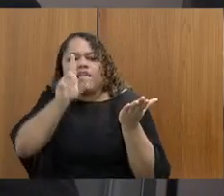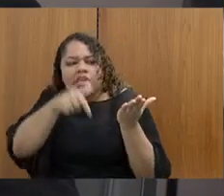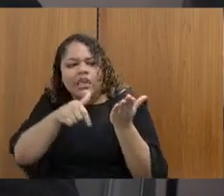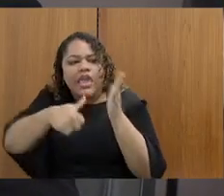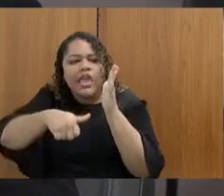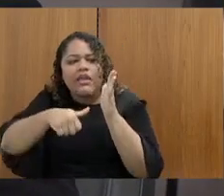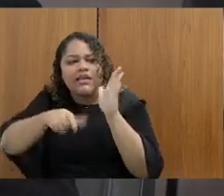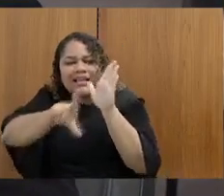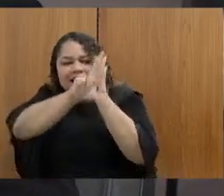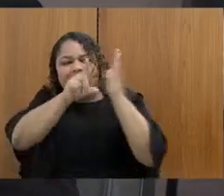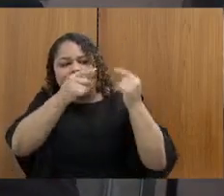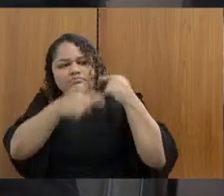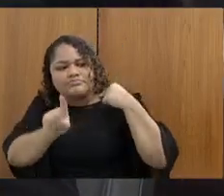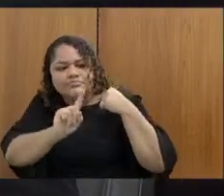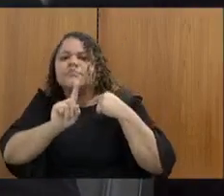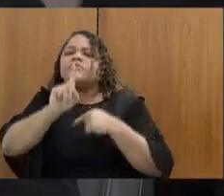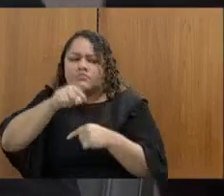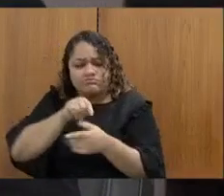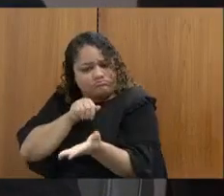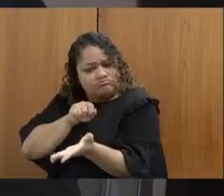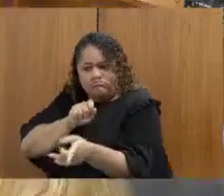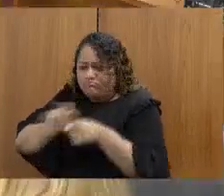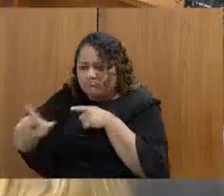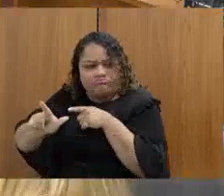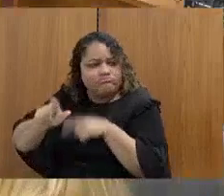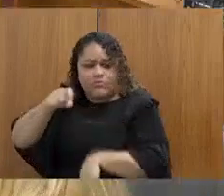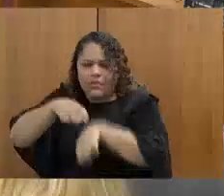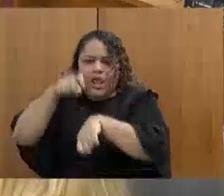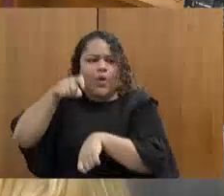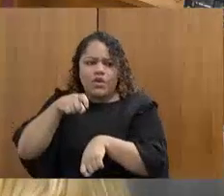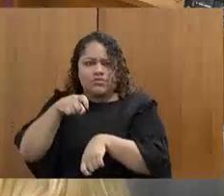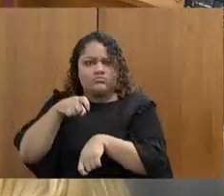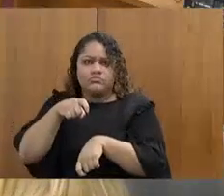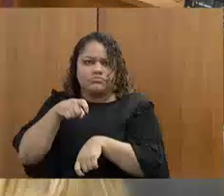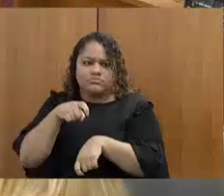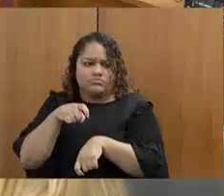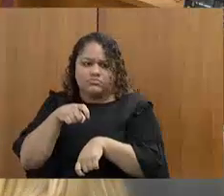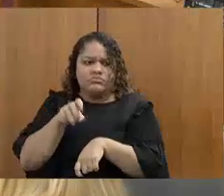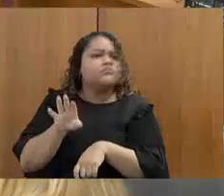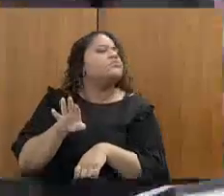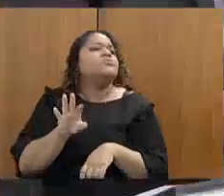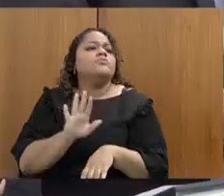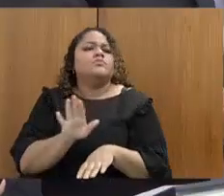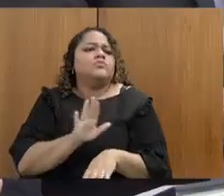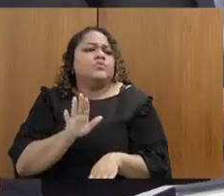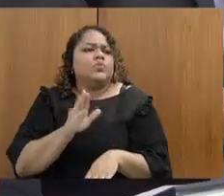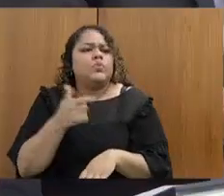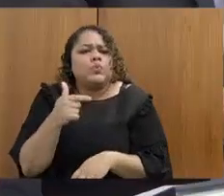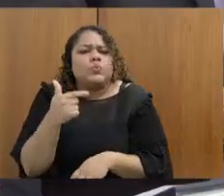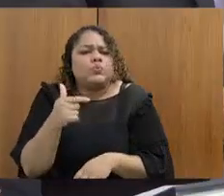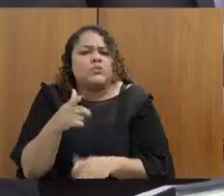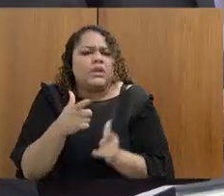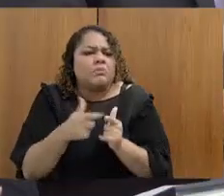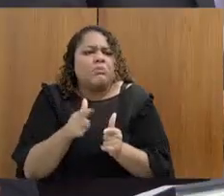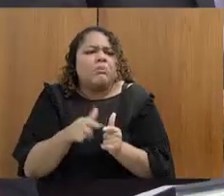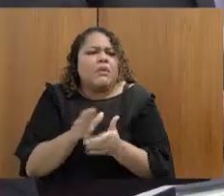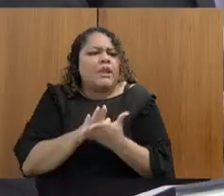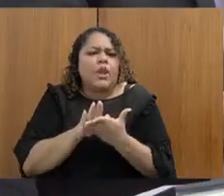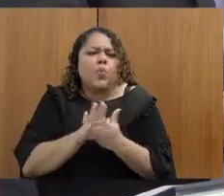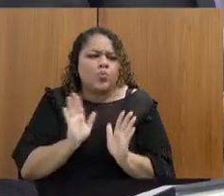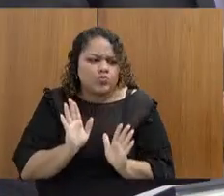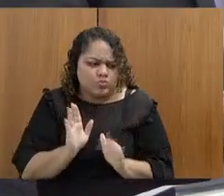demissão, é demitido sem nenhum tipo de problema pela secretaria.